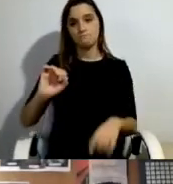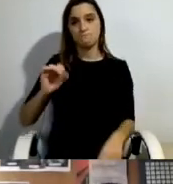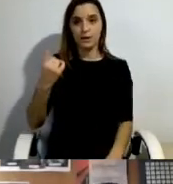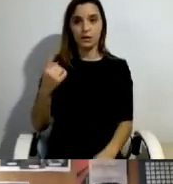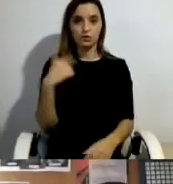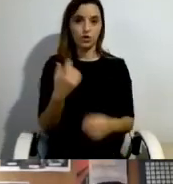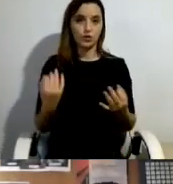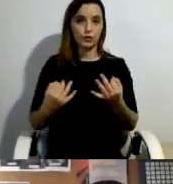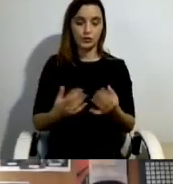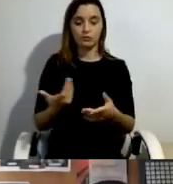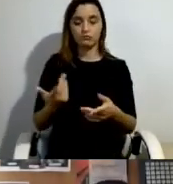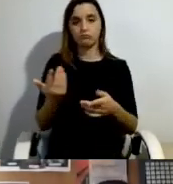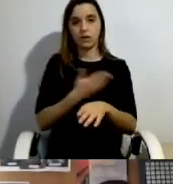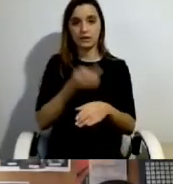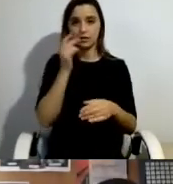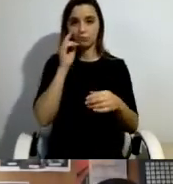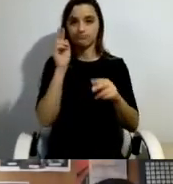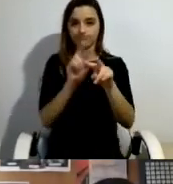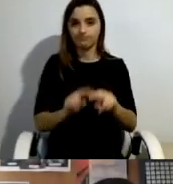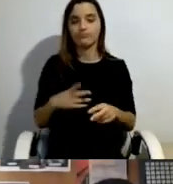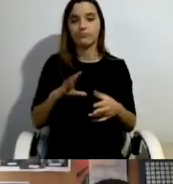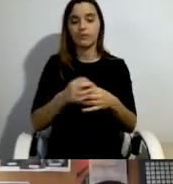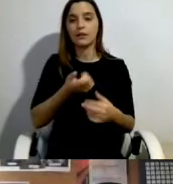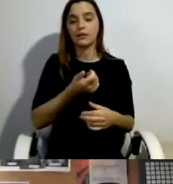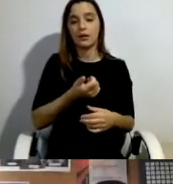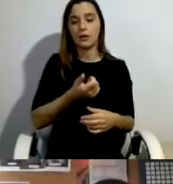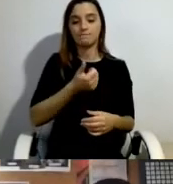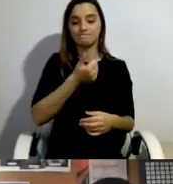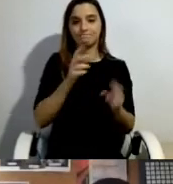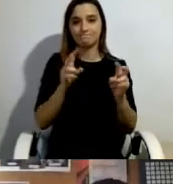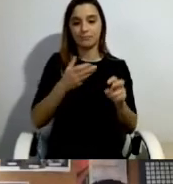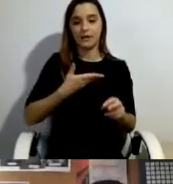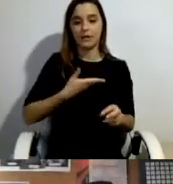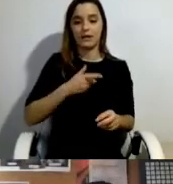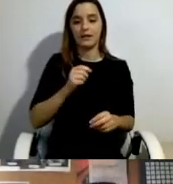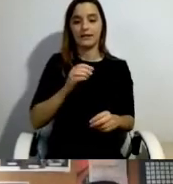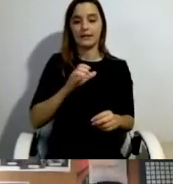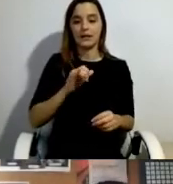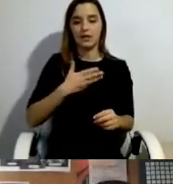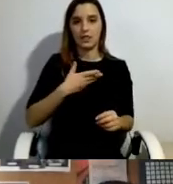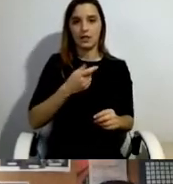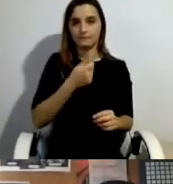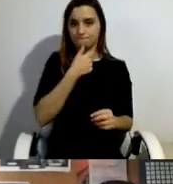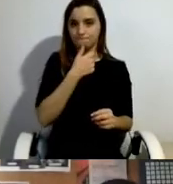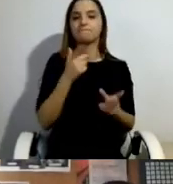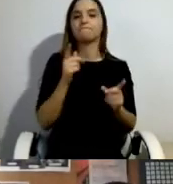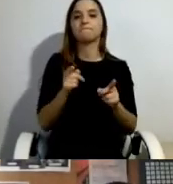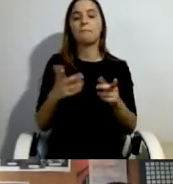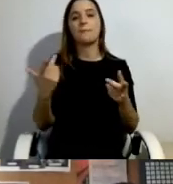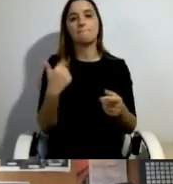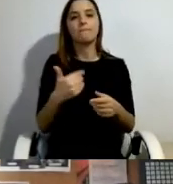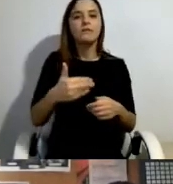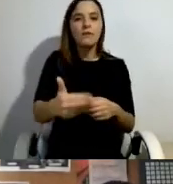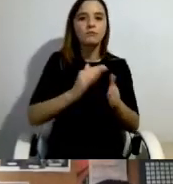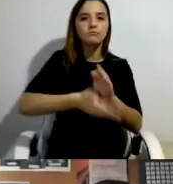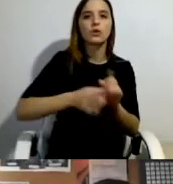e, portanto, hoje já tivemos longas discussões sobre o que é que será ou não será. Aqui, neste slide, na minha apresentação, de